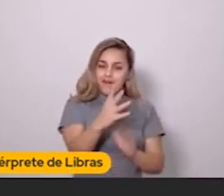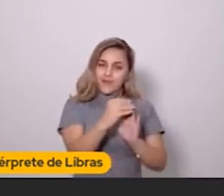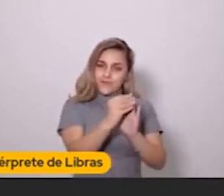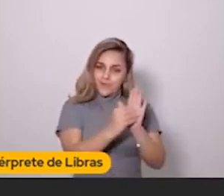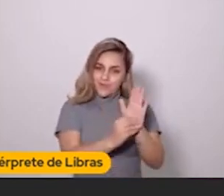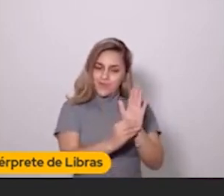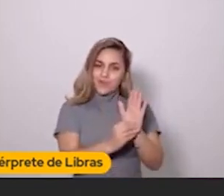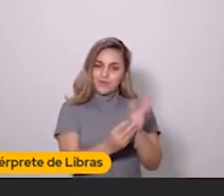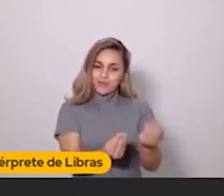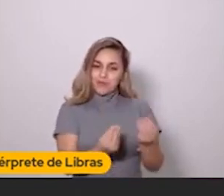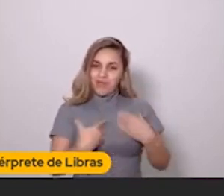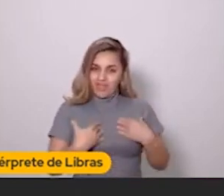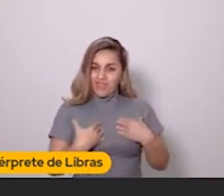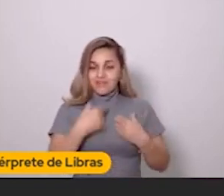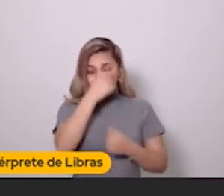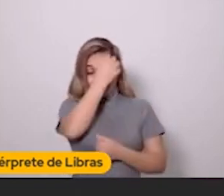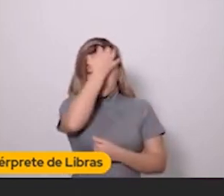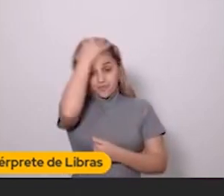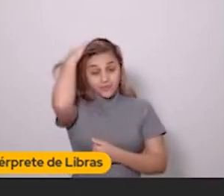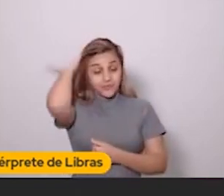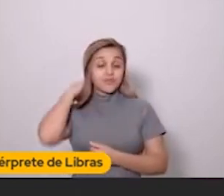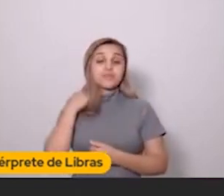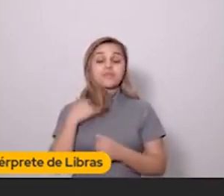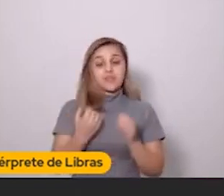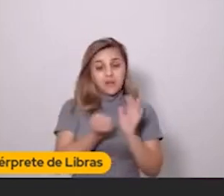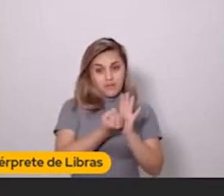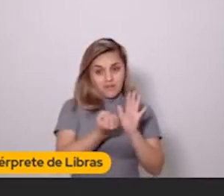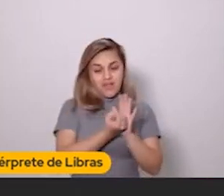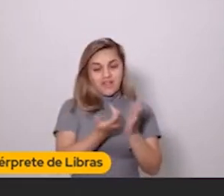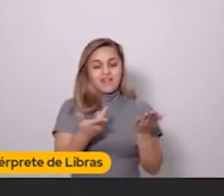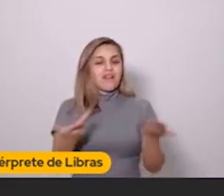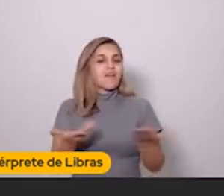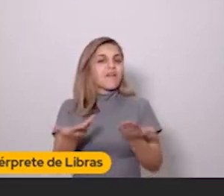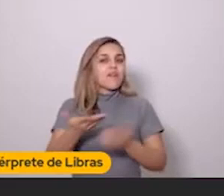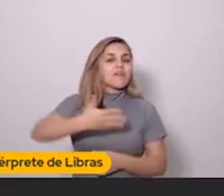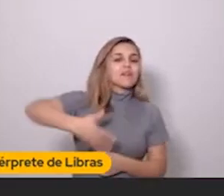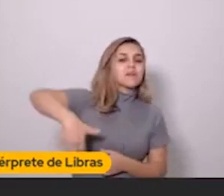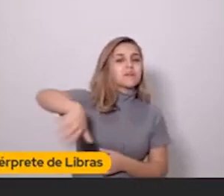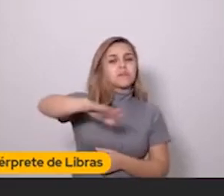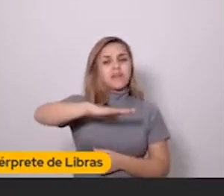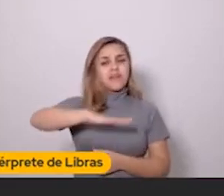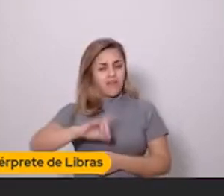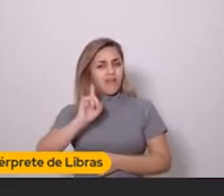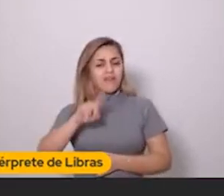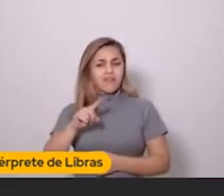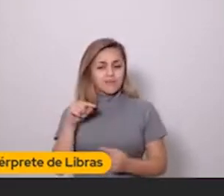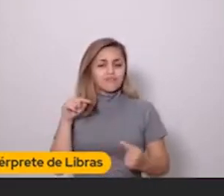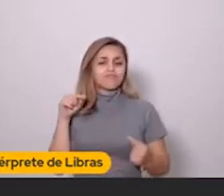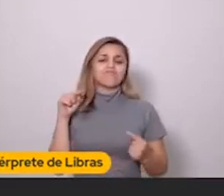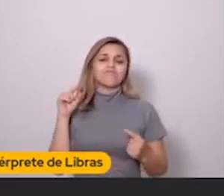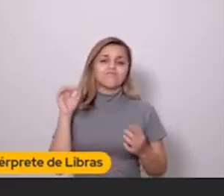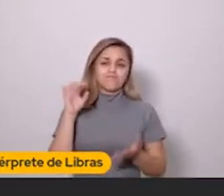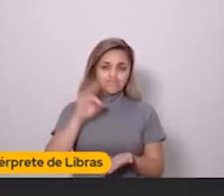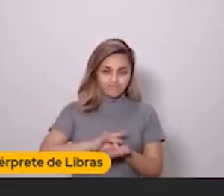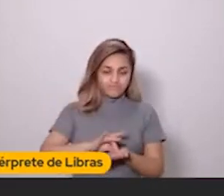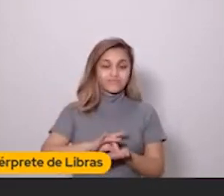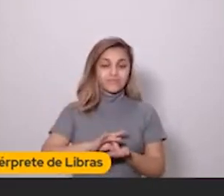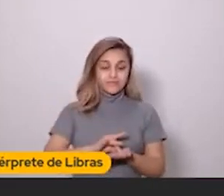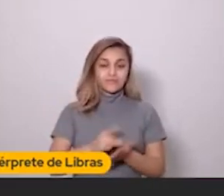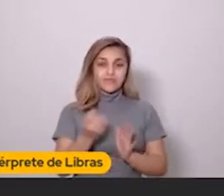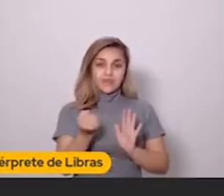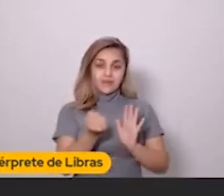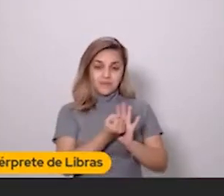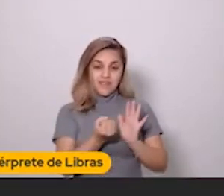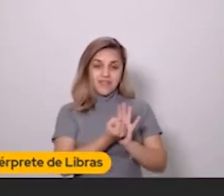E as marcas que se diferenciam no mercado são justamente essas marcas que saem do óbvio. Essas